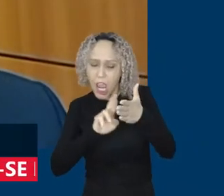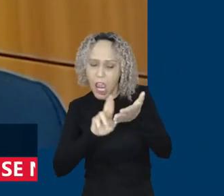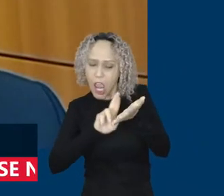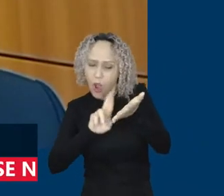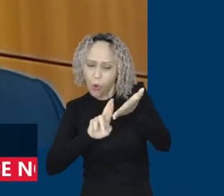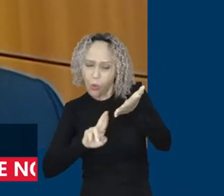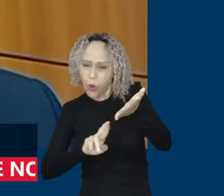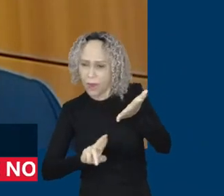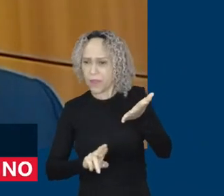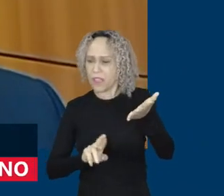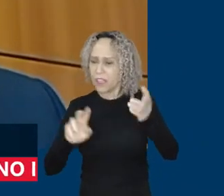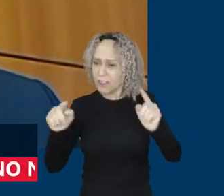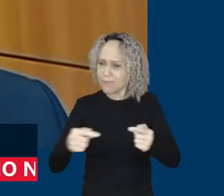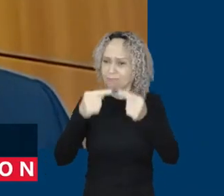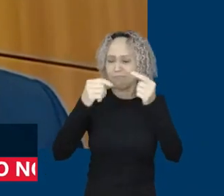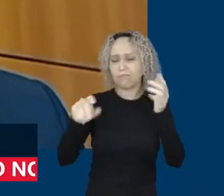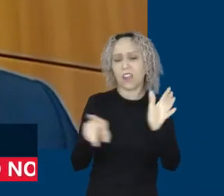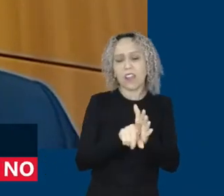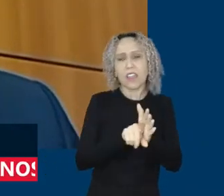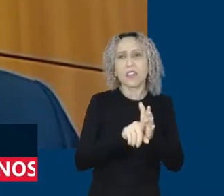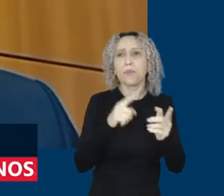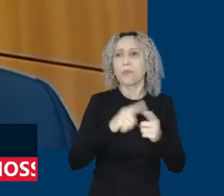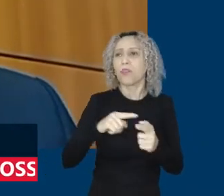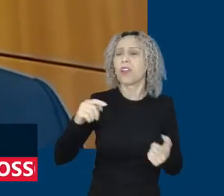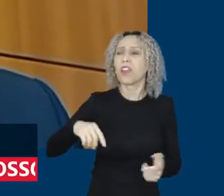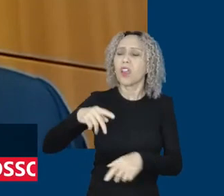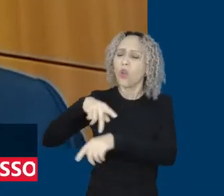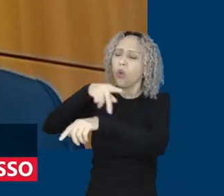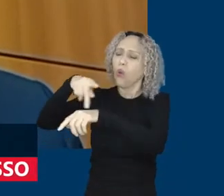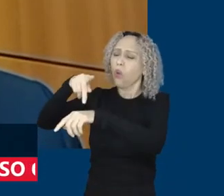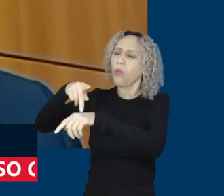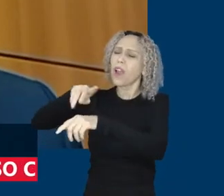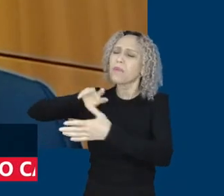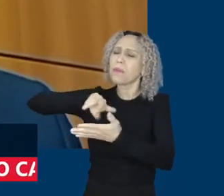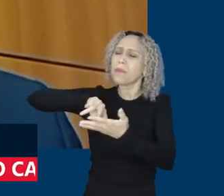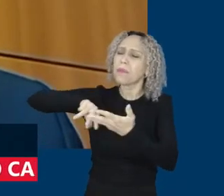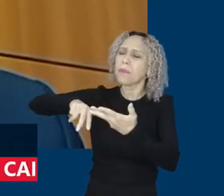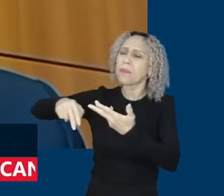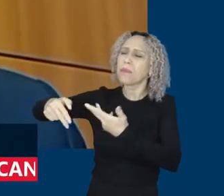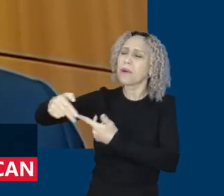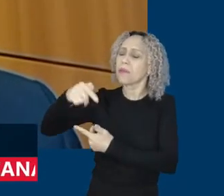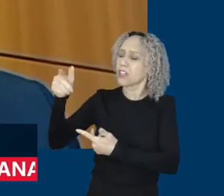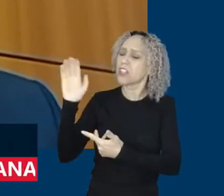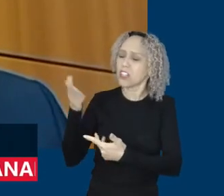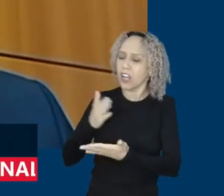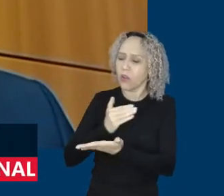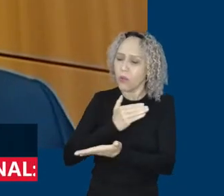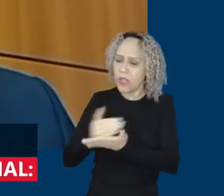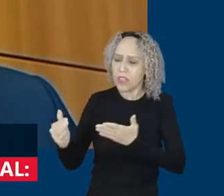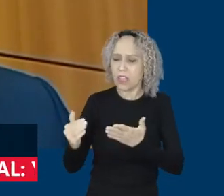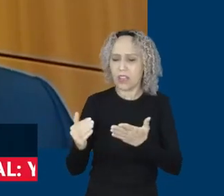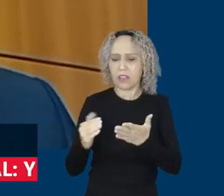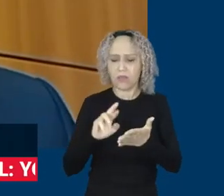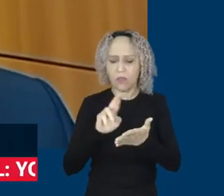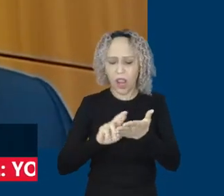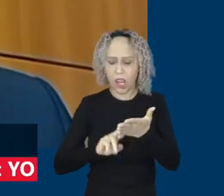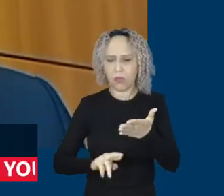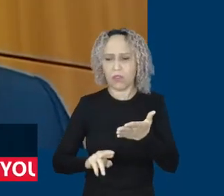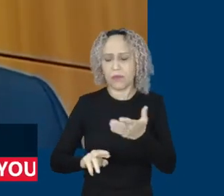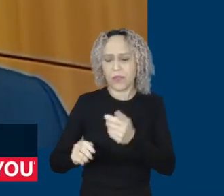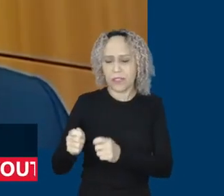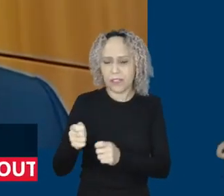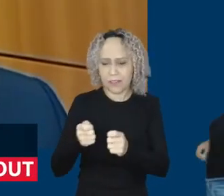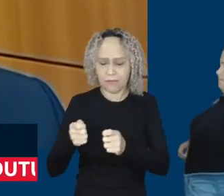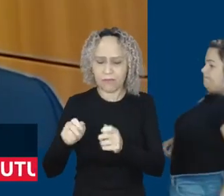regulamentação. E a partir daí nós vamos discutir condições dignas de trabalho, jornada de trabalho. Não dá